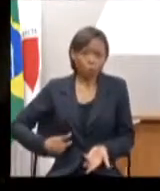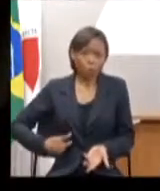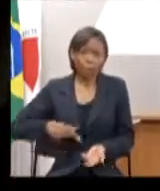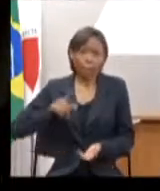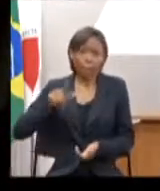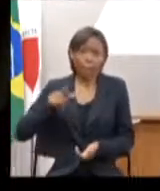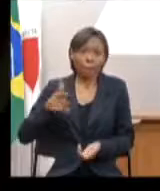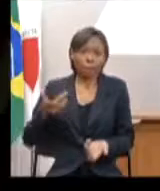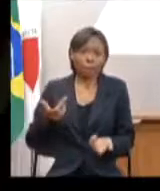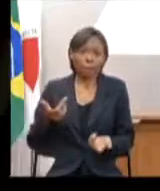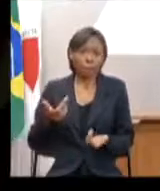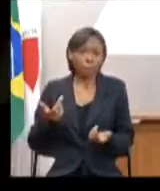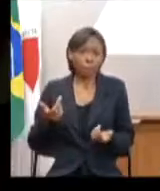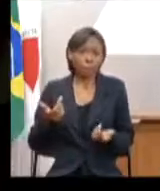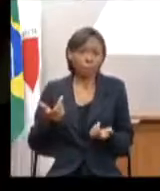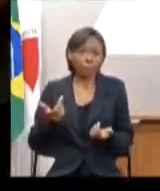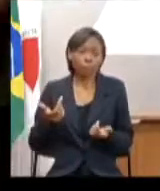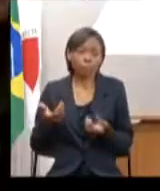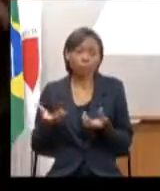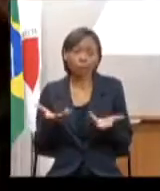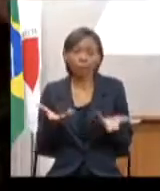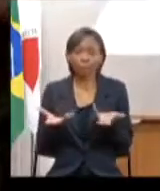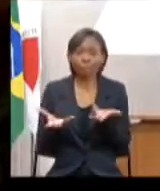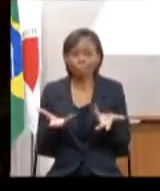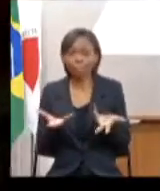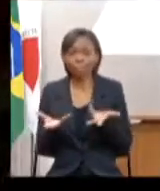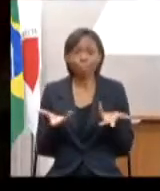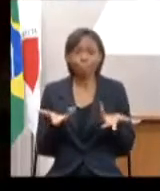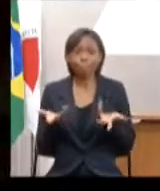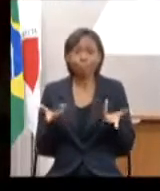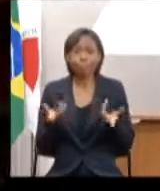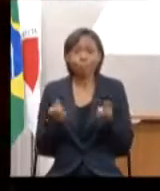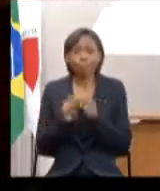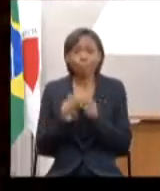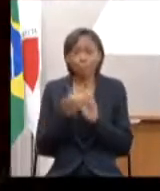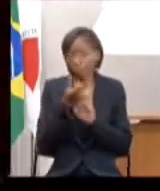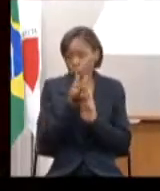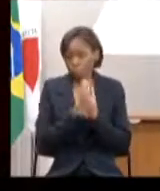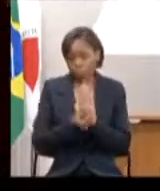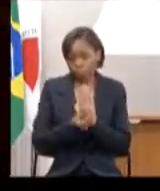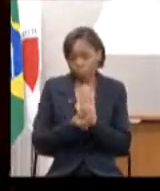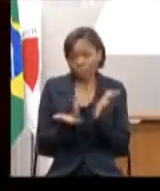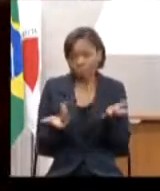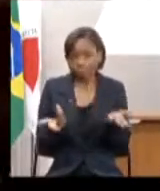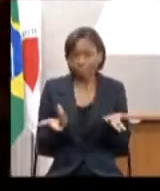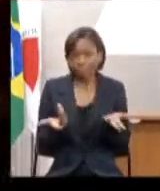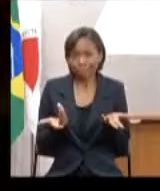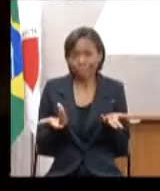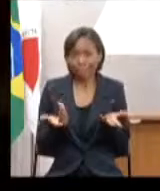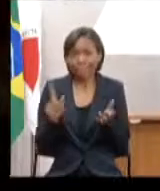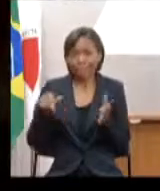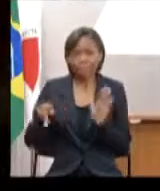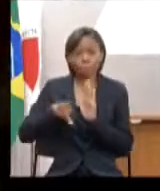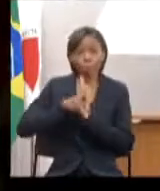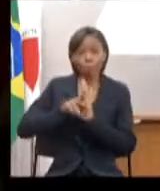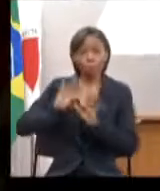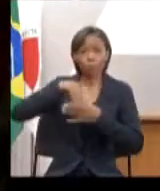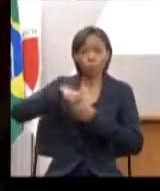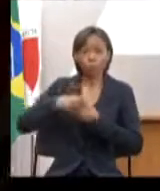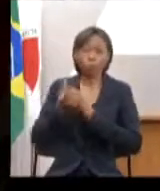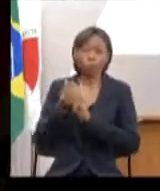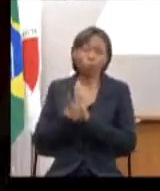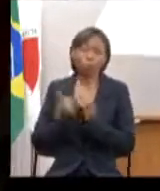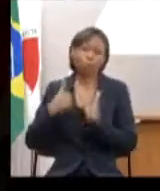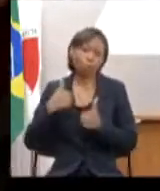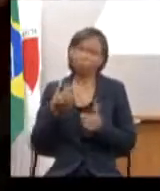grau de liberdade, para fazer remanejamento dos orçamentários também, o que é parte integrante do orçamento. Eu faço essas